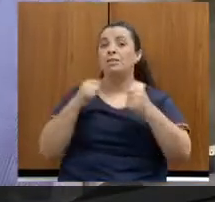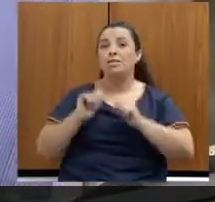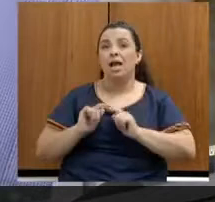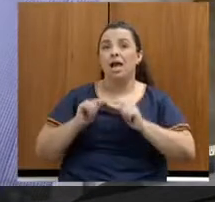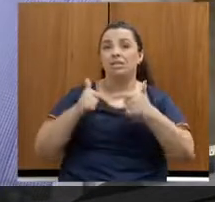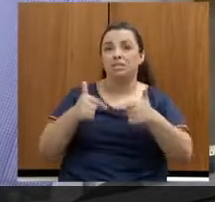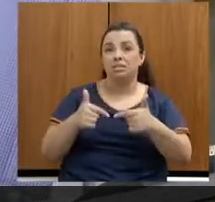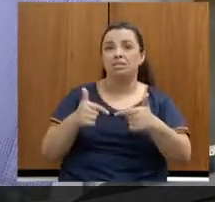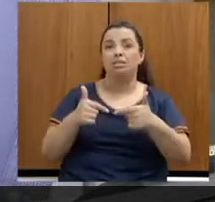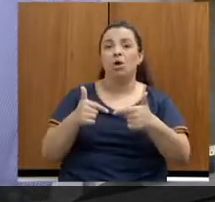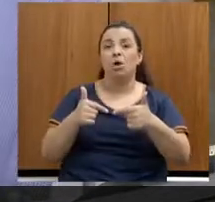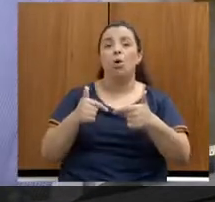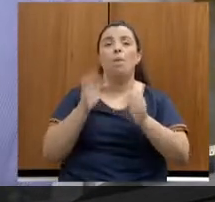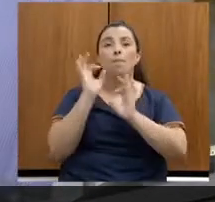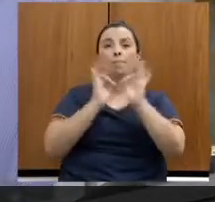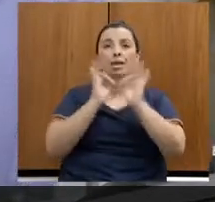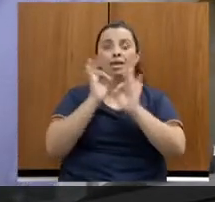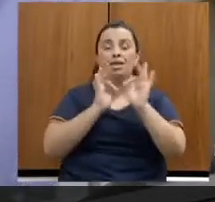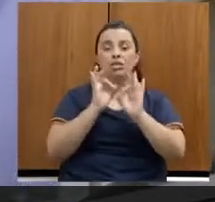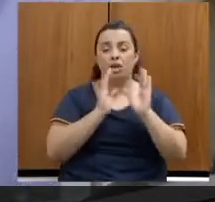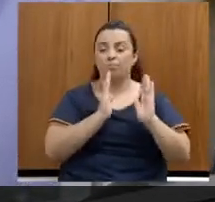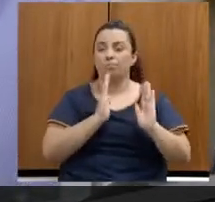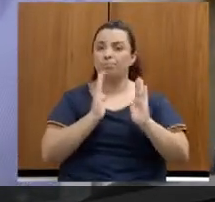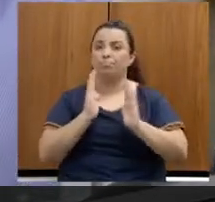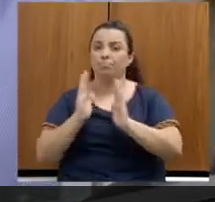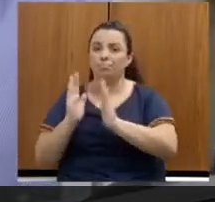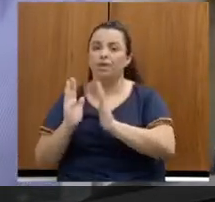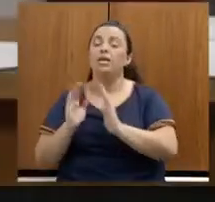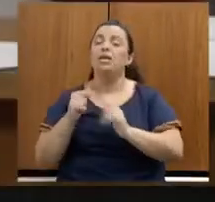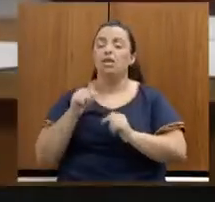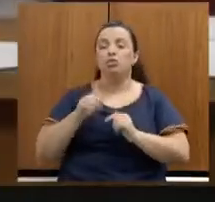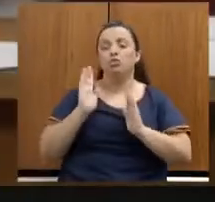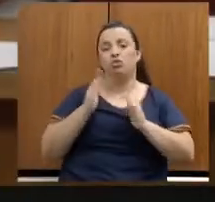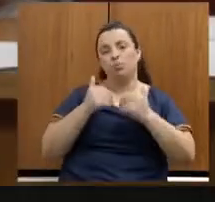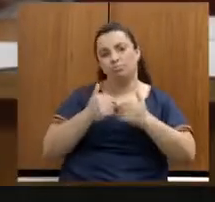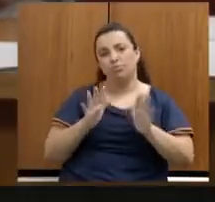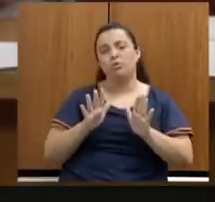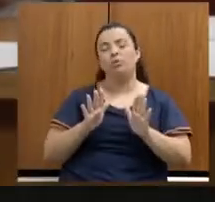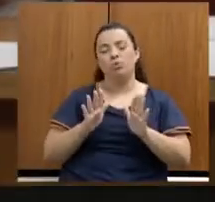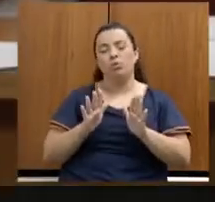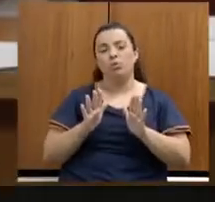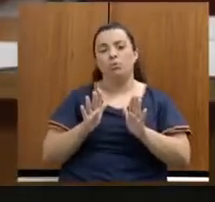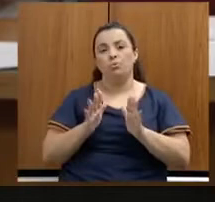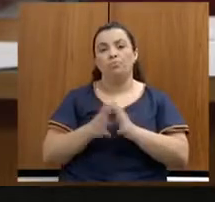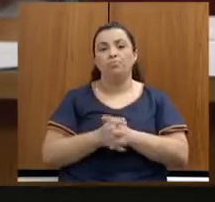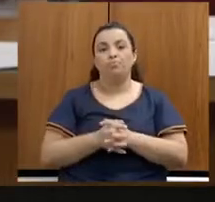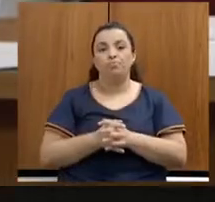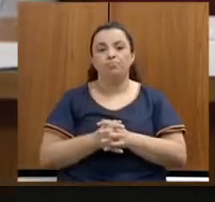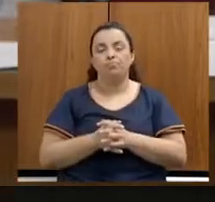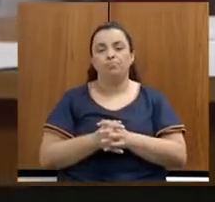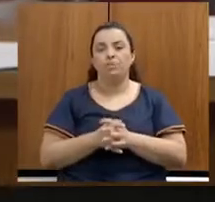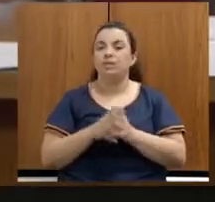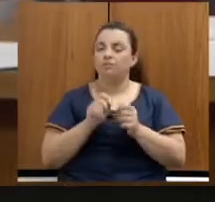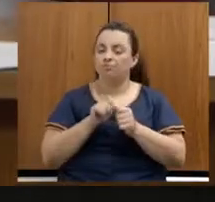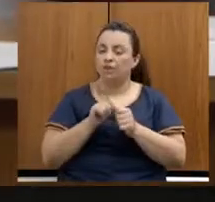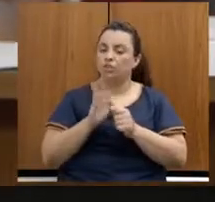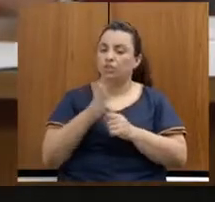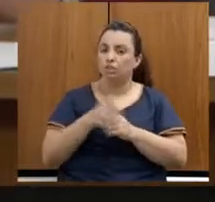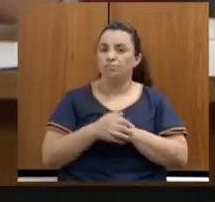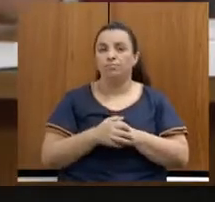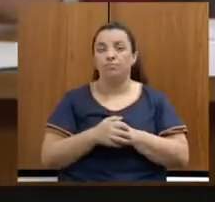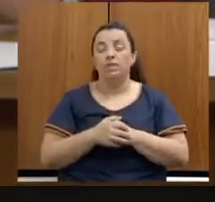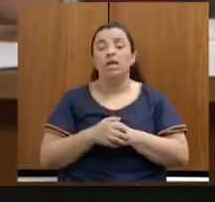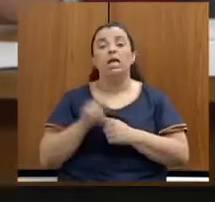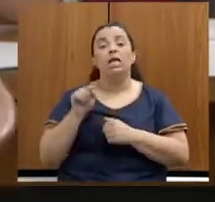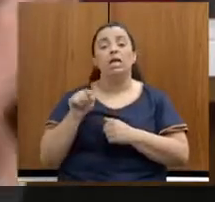planejadas, e isso nós já estamos iniciando fazendo. Quanto à questão da Coab, hoje a